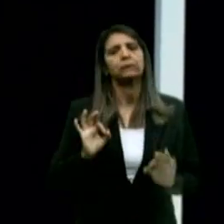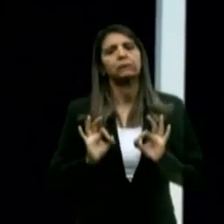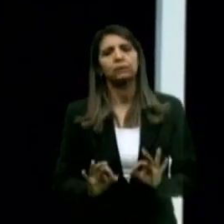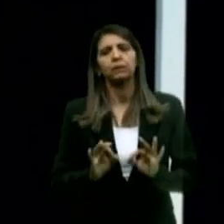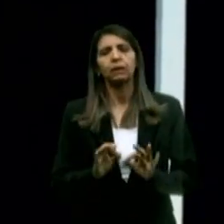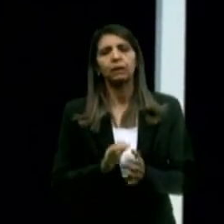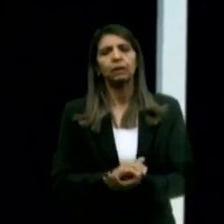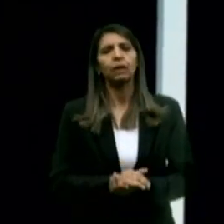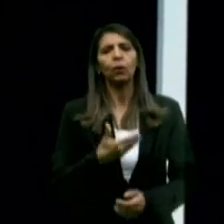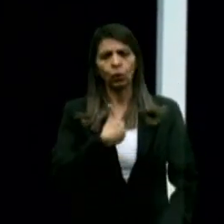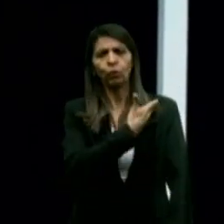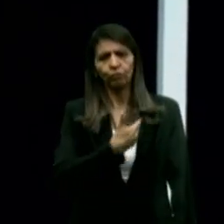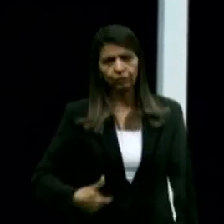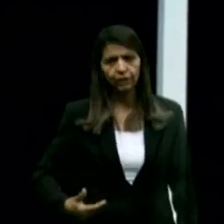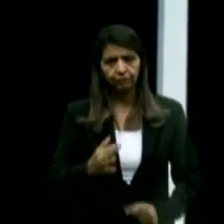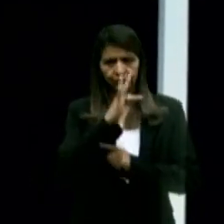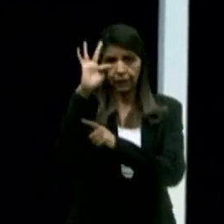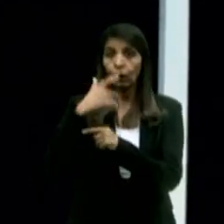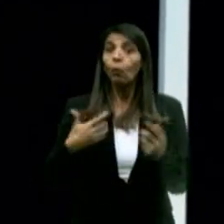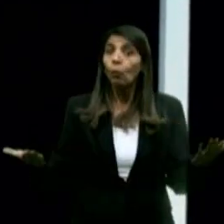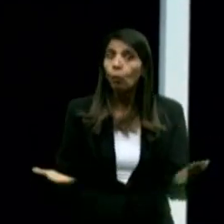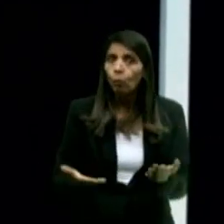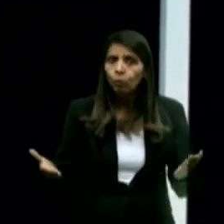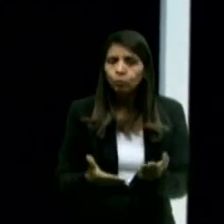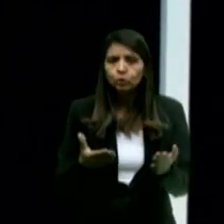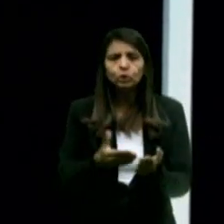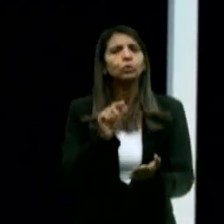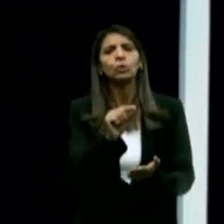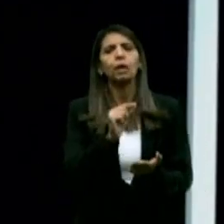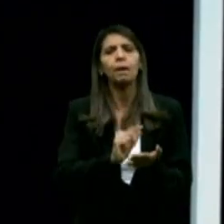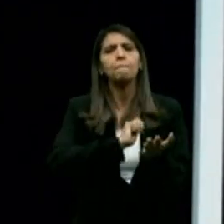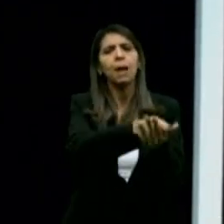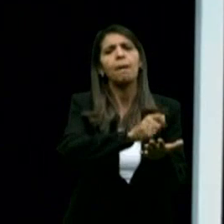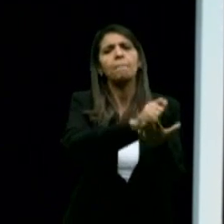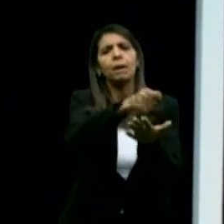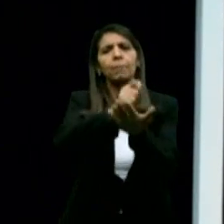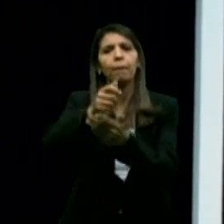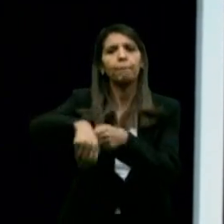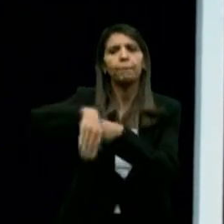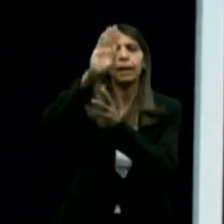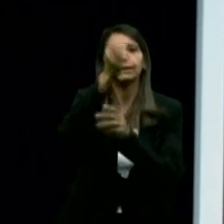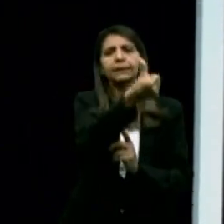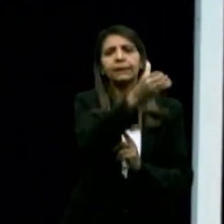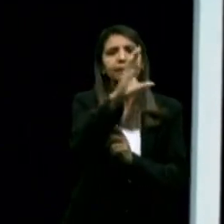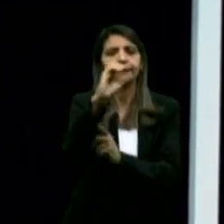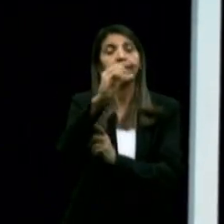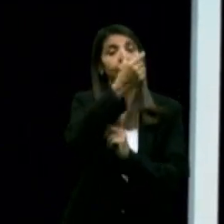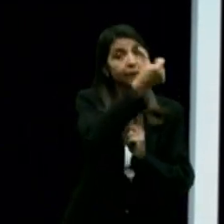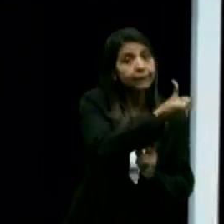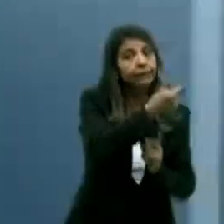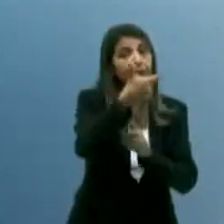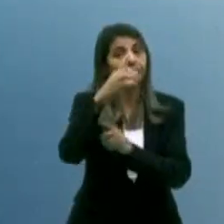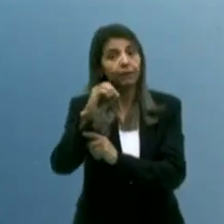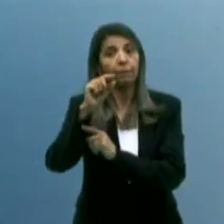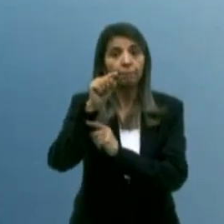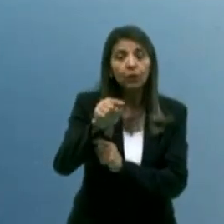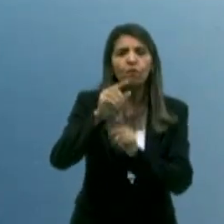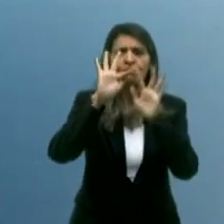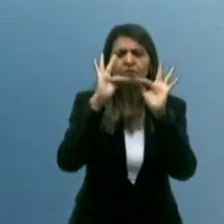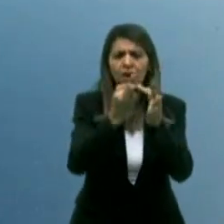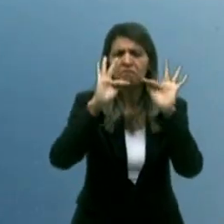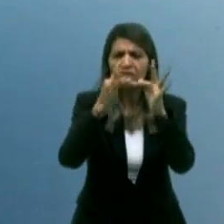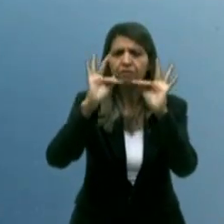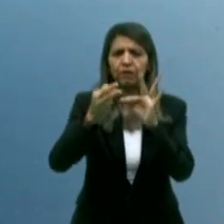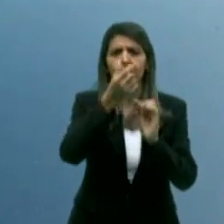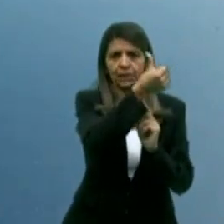está pagando hoje a mais de 620 mil famílias o valor de 600 reais no